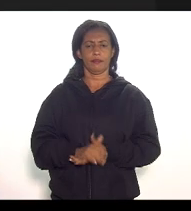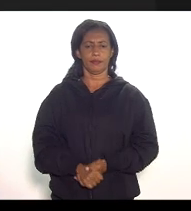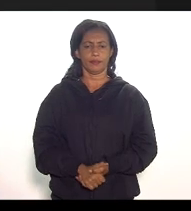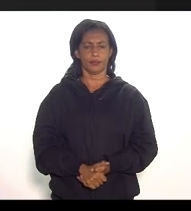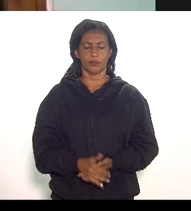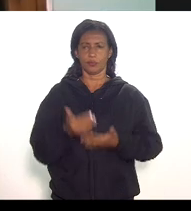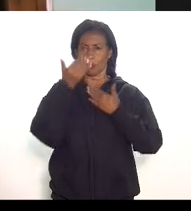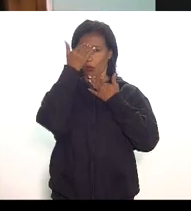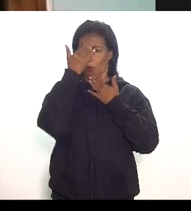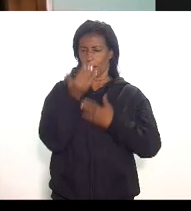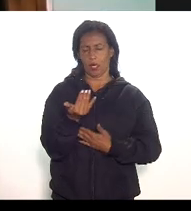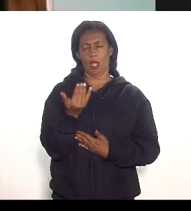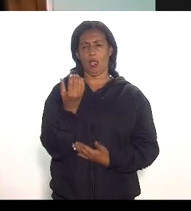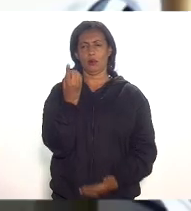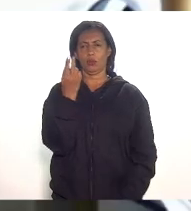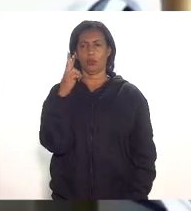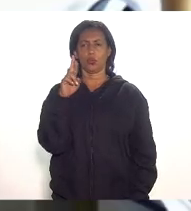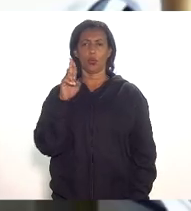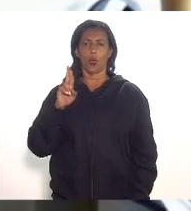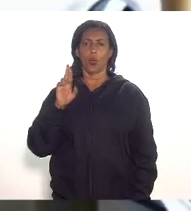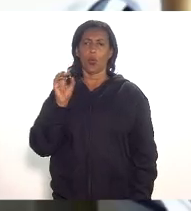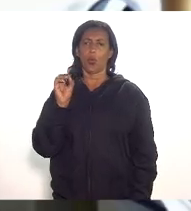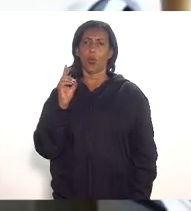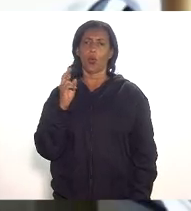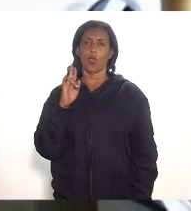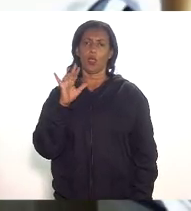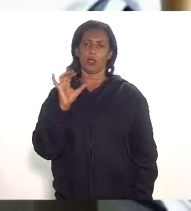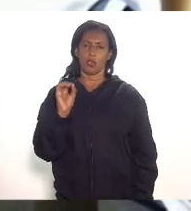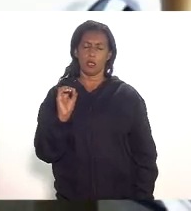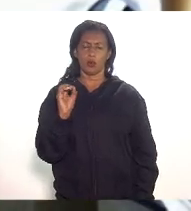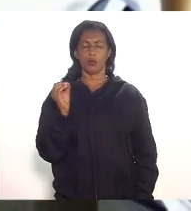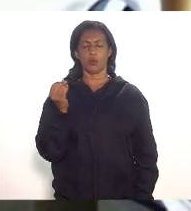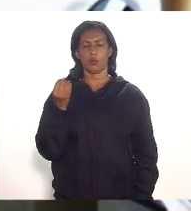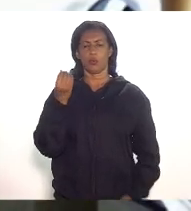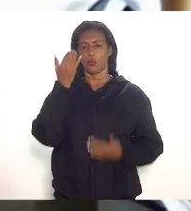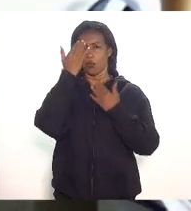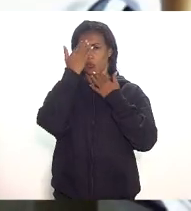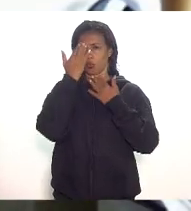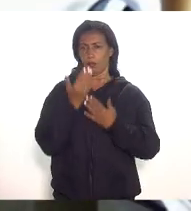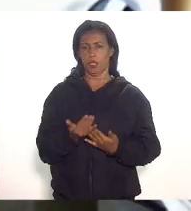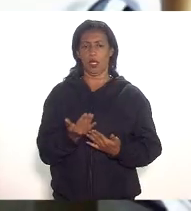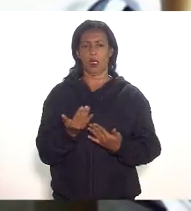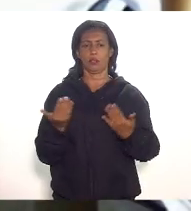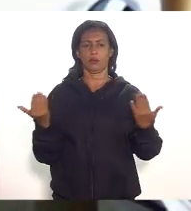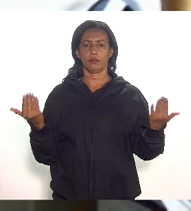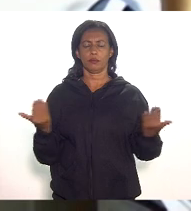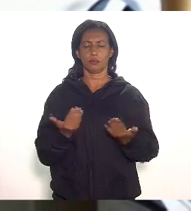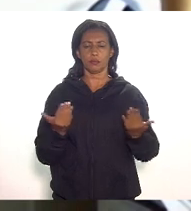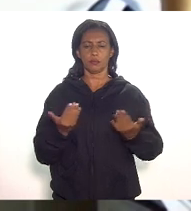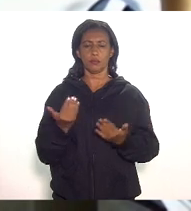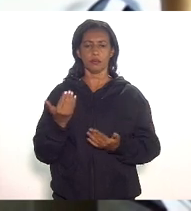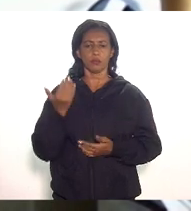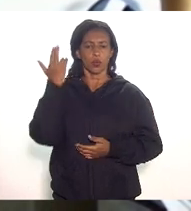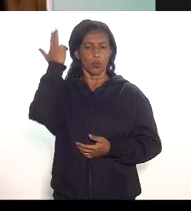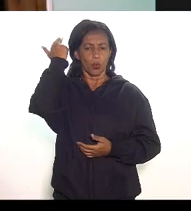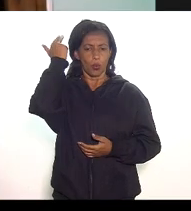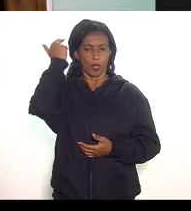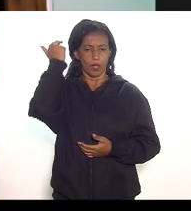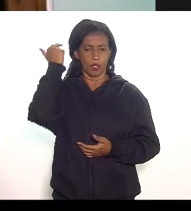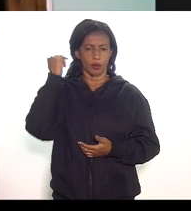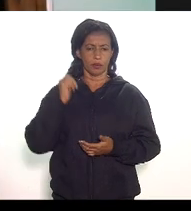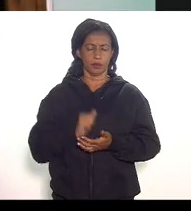Obrigado doutor Rodrigo Barreto Arrug deputado Eleonar com ele se ele quer fazer uso da palavra